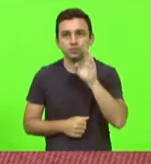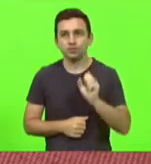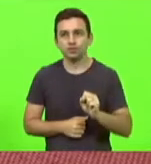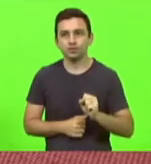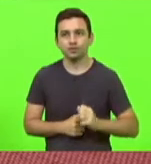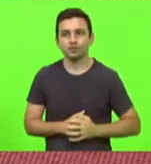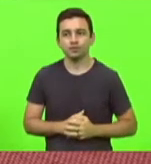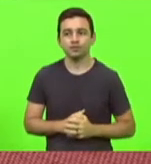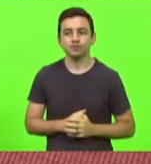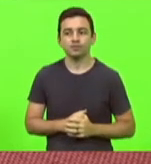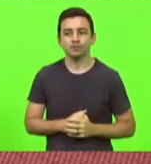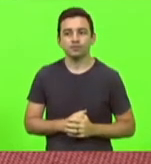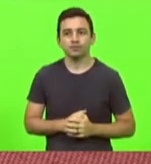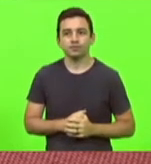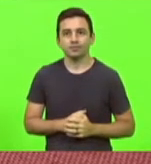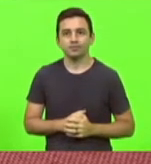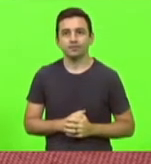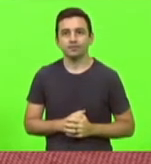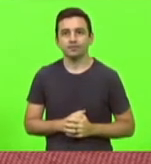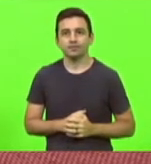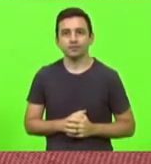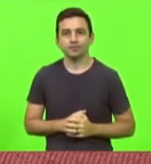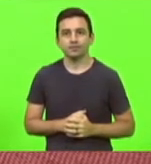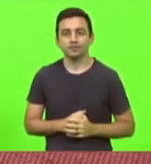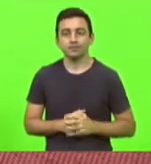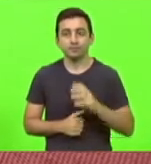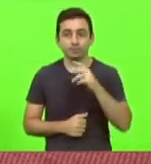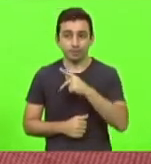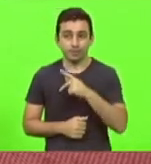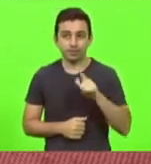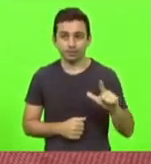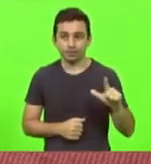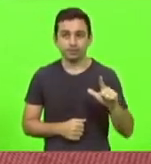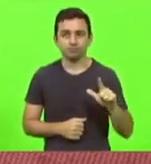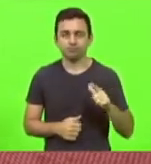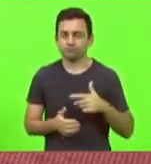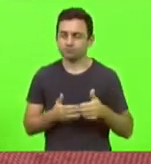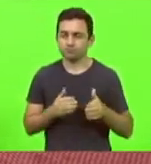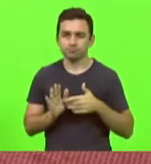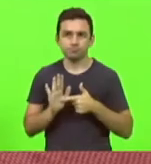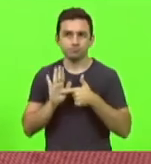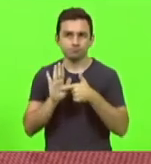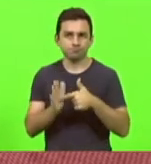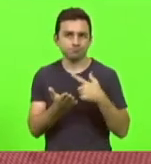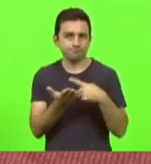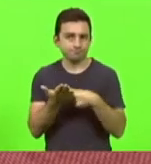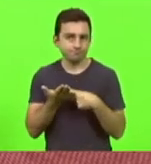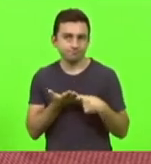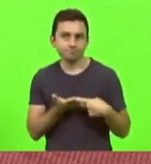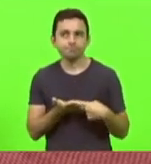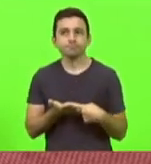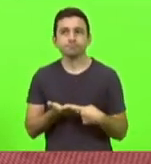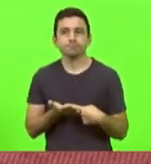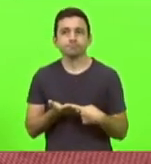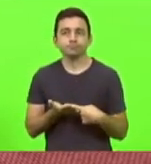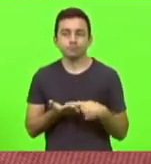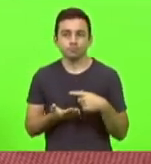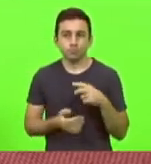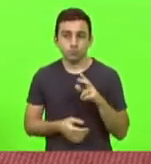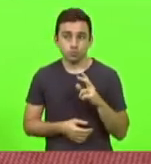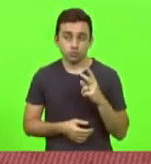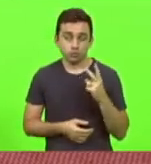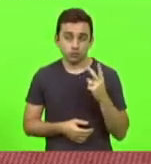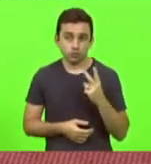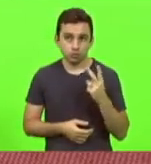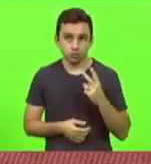Conforme indicação do PL, respeitando os acordos que esse segundo nome, o nome da vice